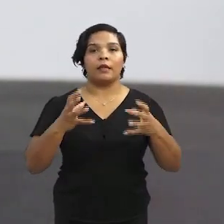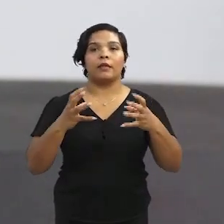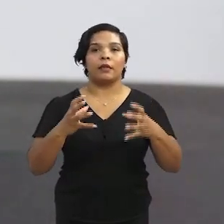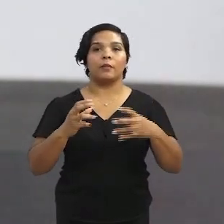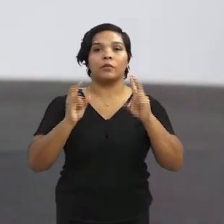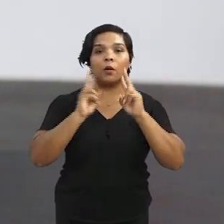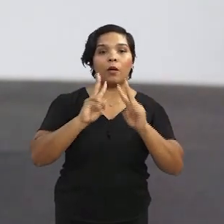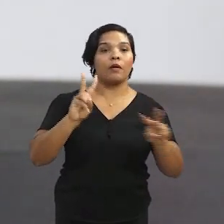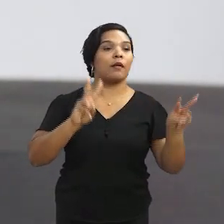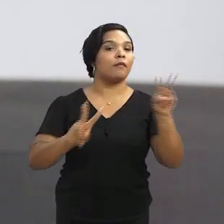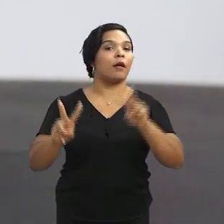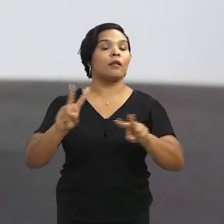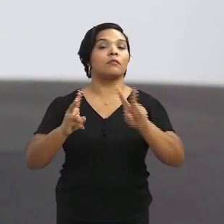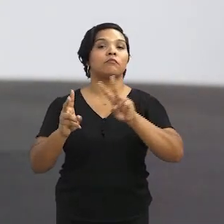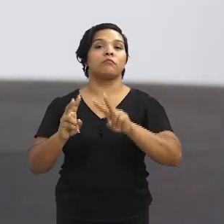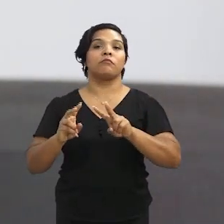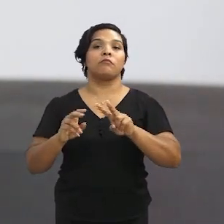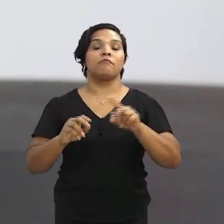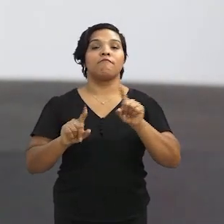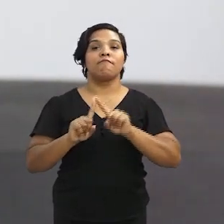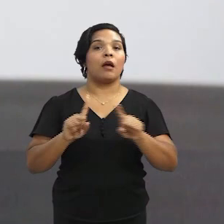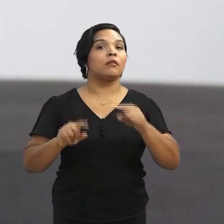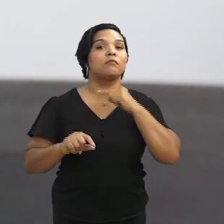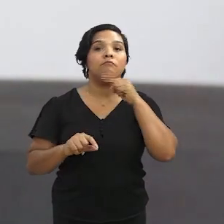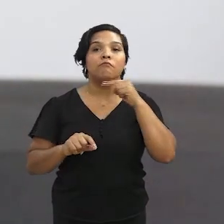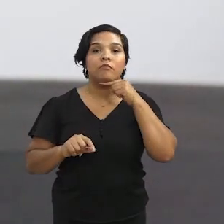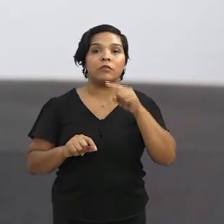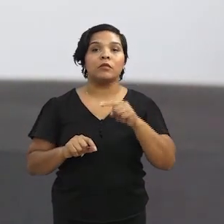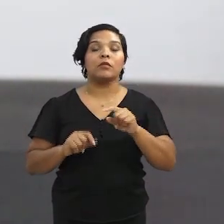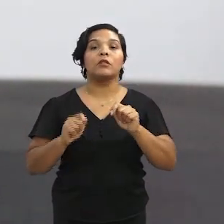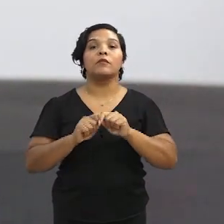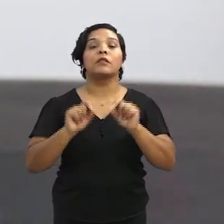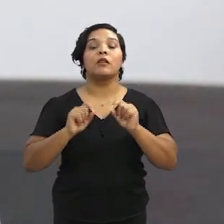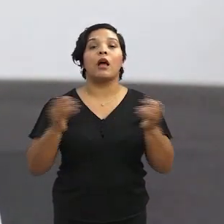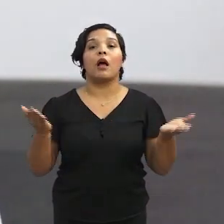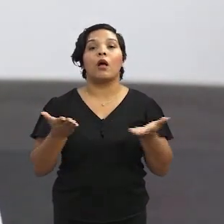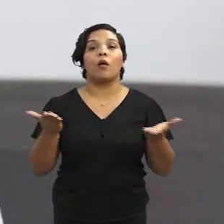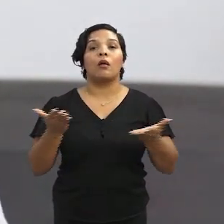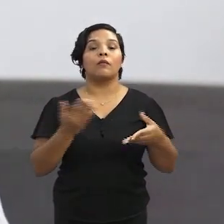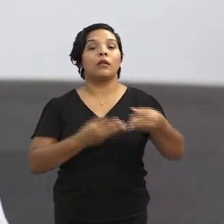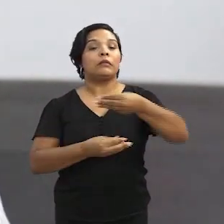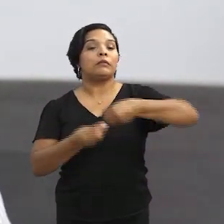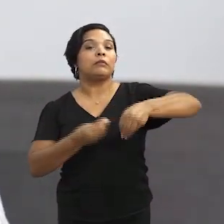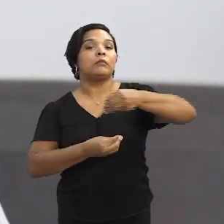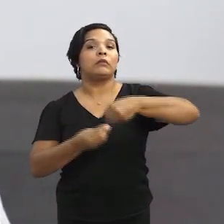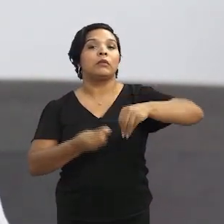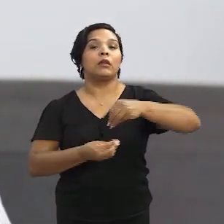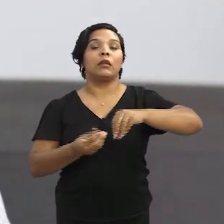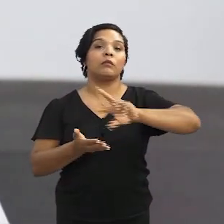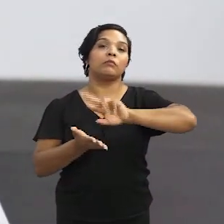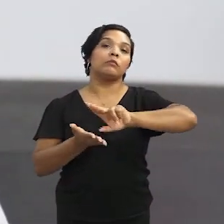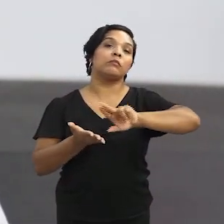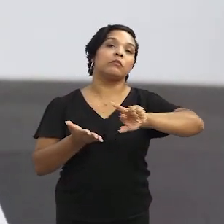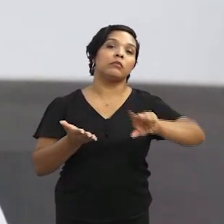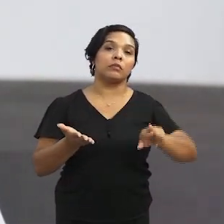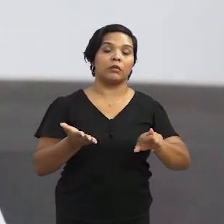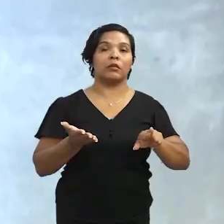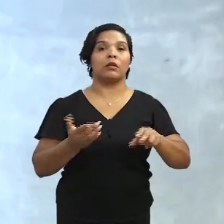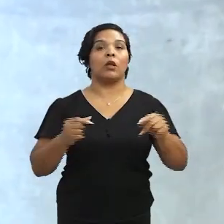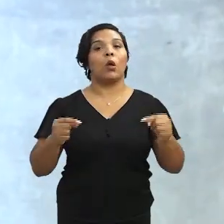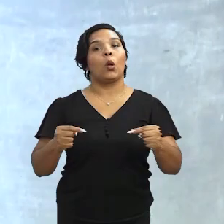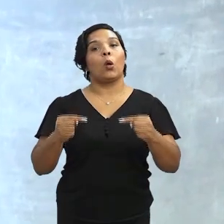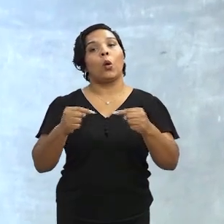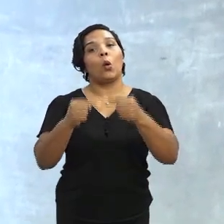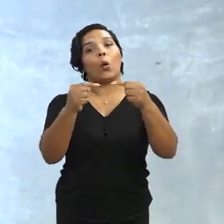Nós queríamos ter perna para olhar várias vertentes dela, a gente não consegue, mas o que a gente fez agora foi mesclar múltiplos efeitos